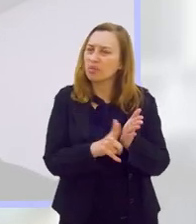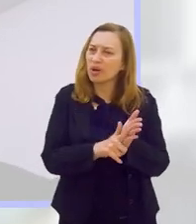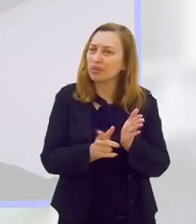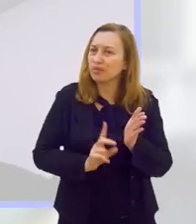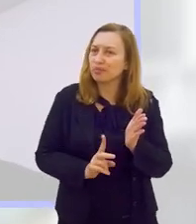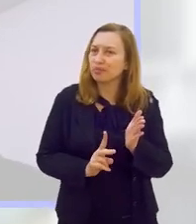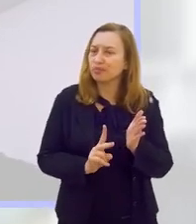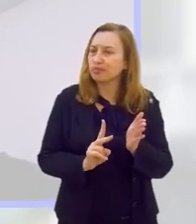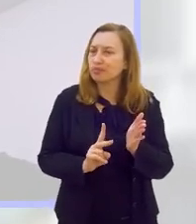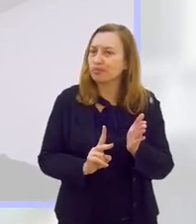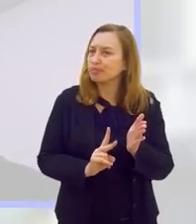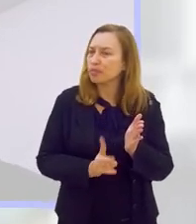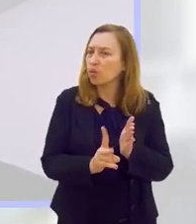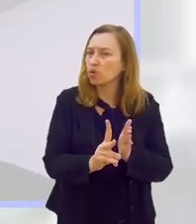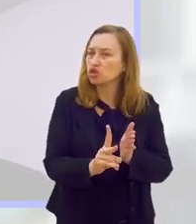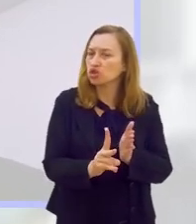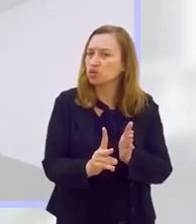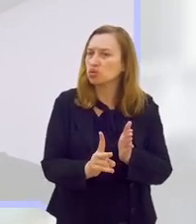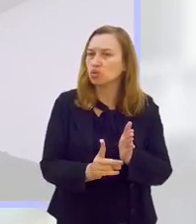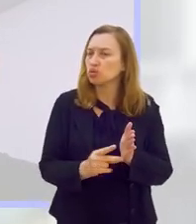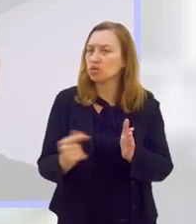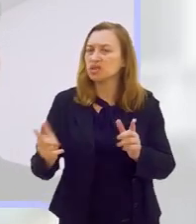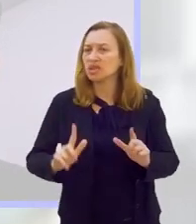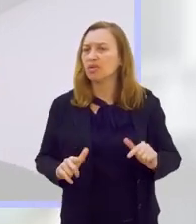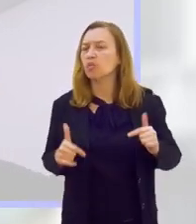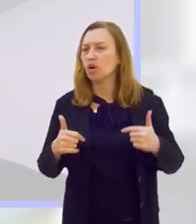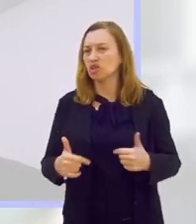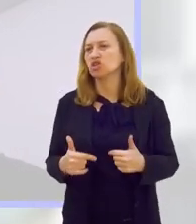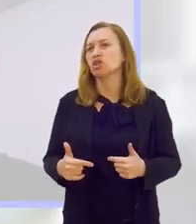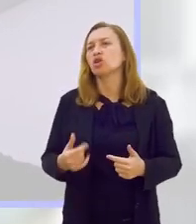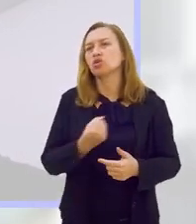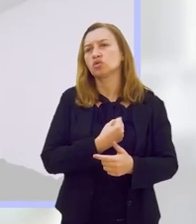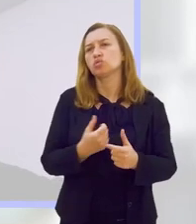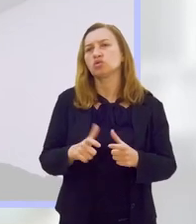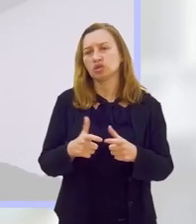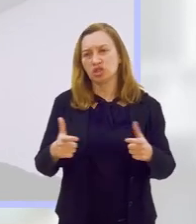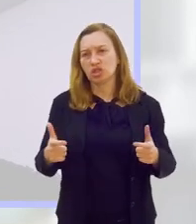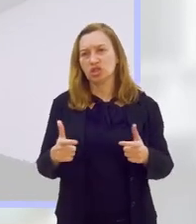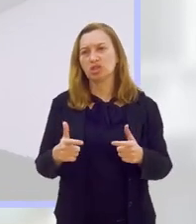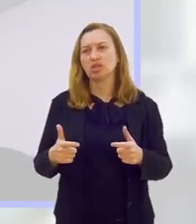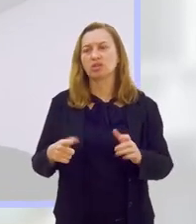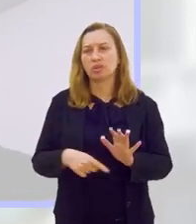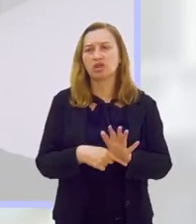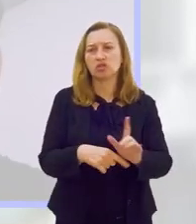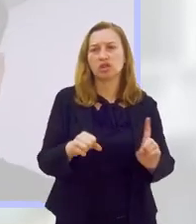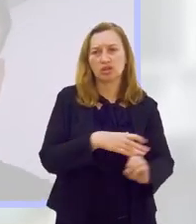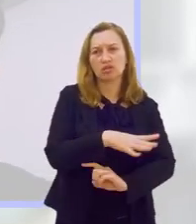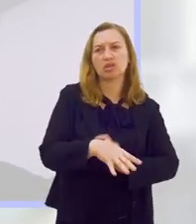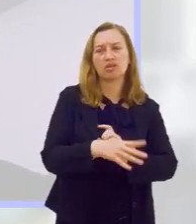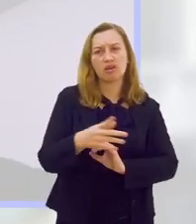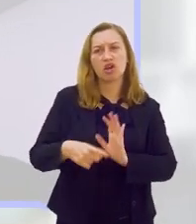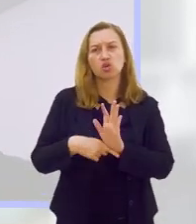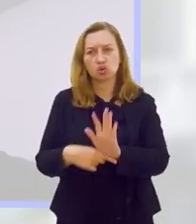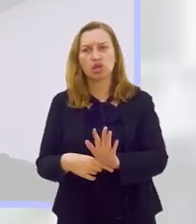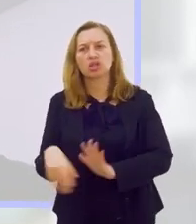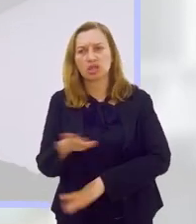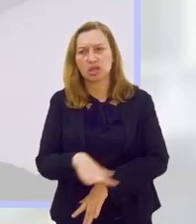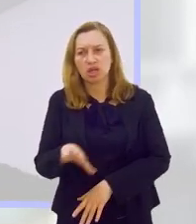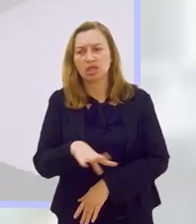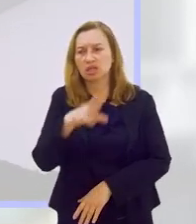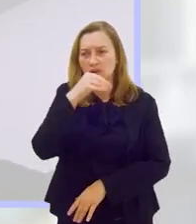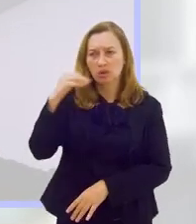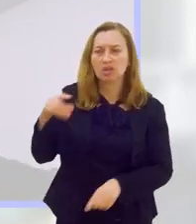não sai do papel. Acho que a manutenção dos projetos sociais e o aumento também vai ajudar muito essa criança, esse